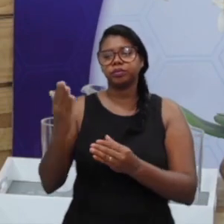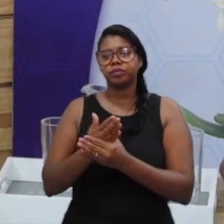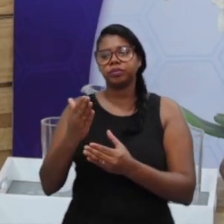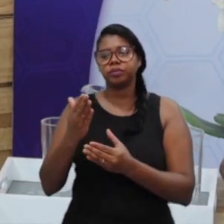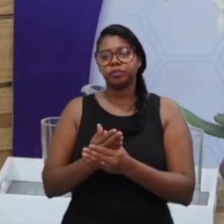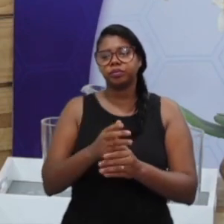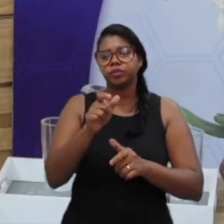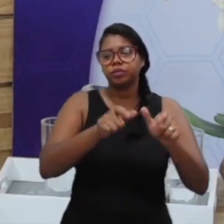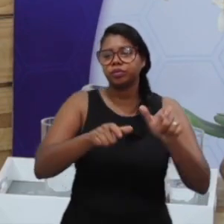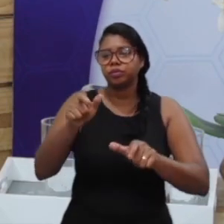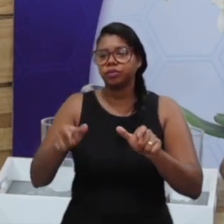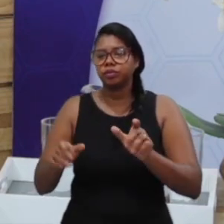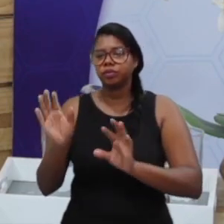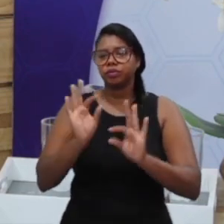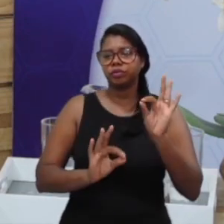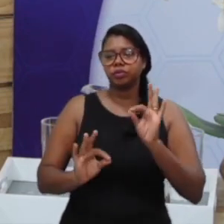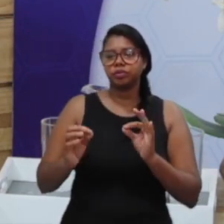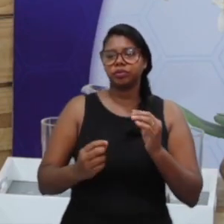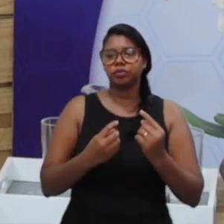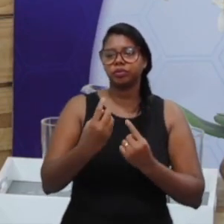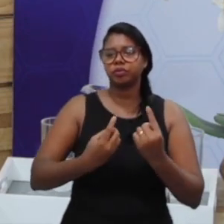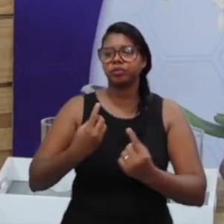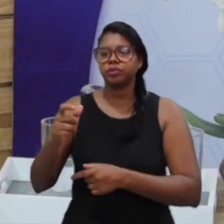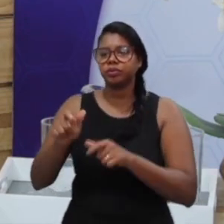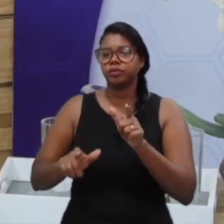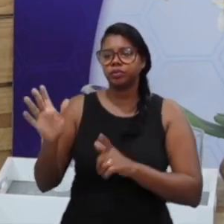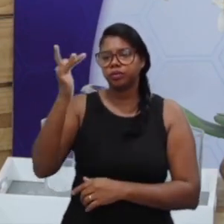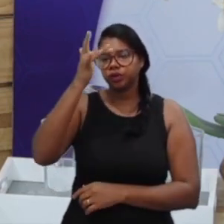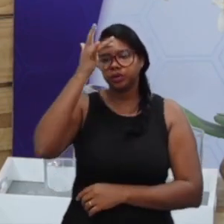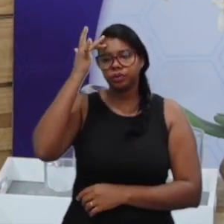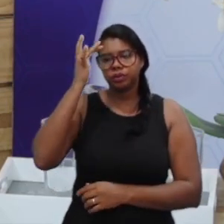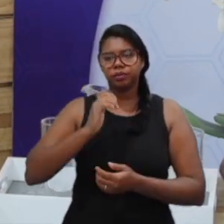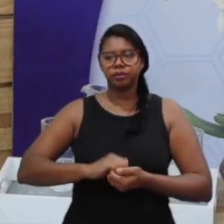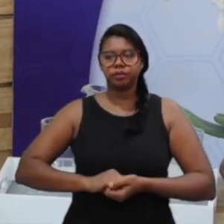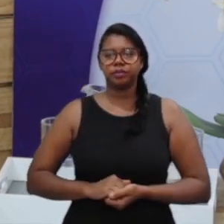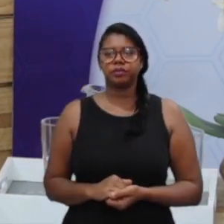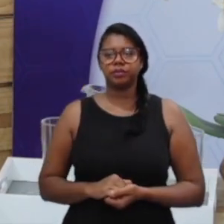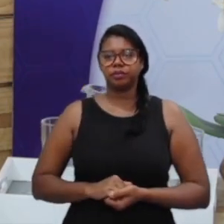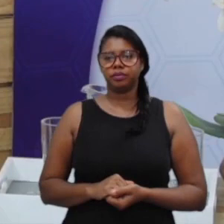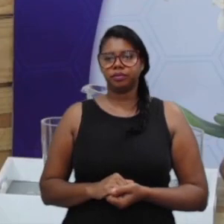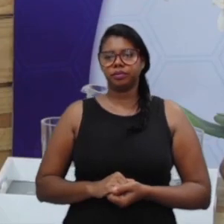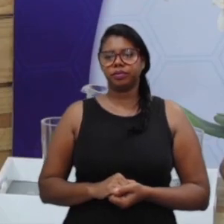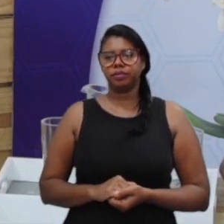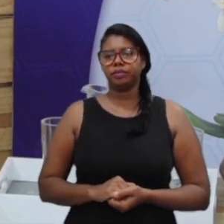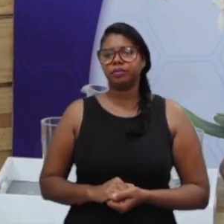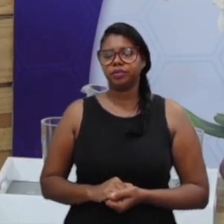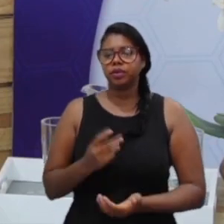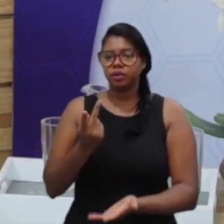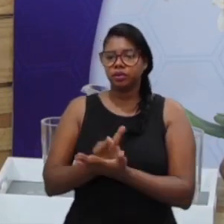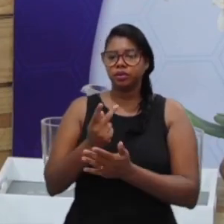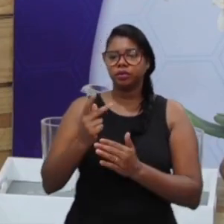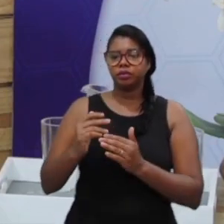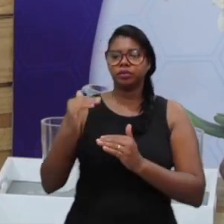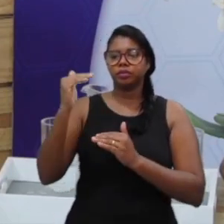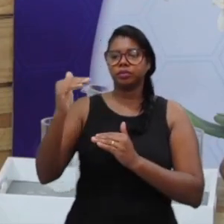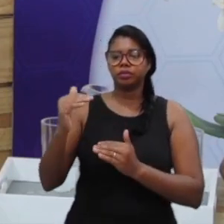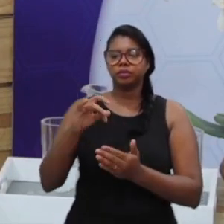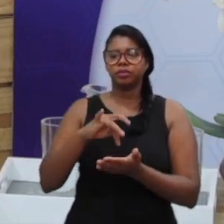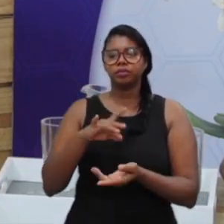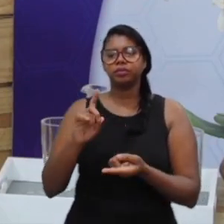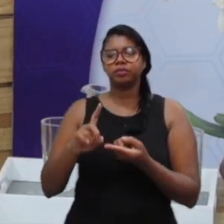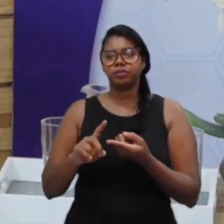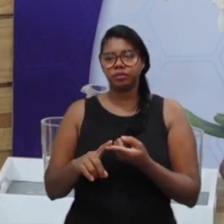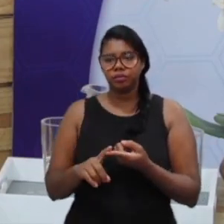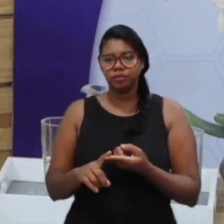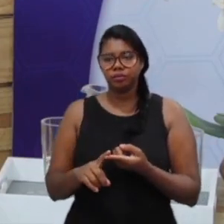definida, porque tudo causa um grande, tudo é numa proporção imensa. E, relação à